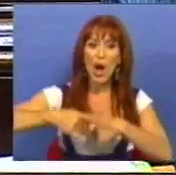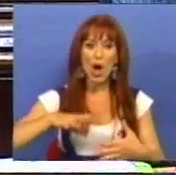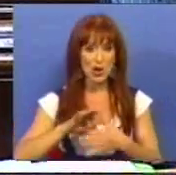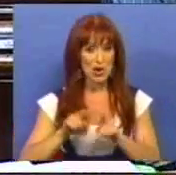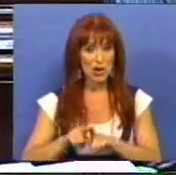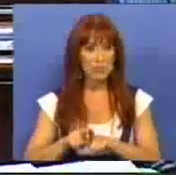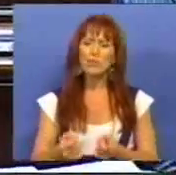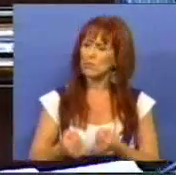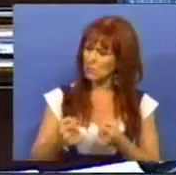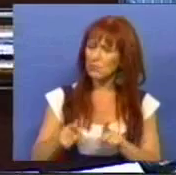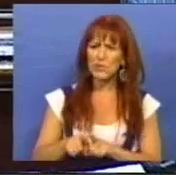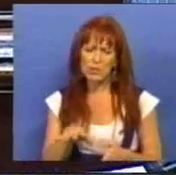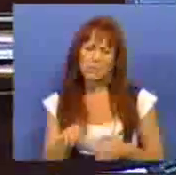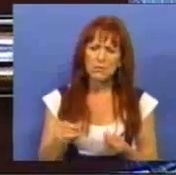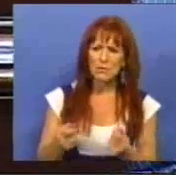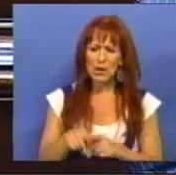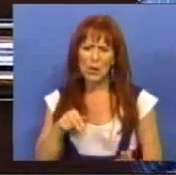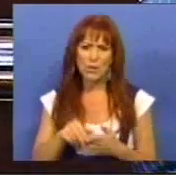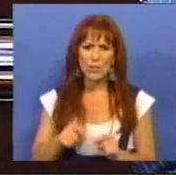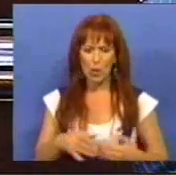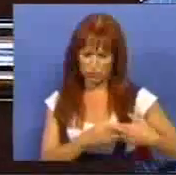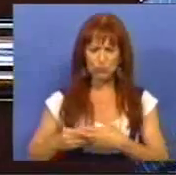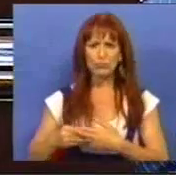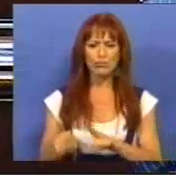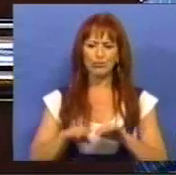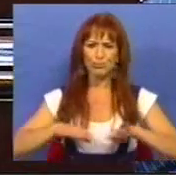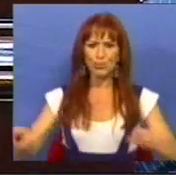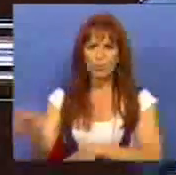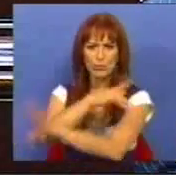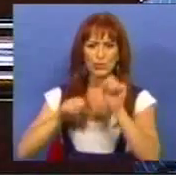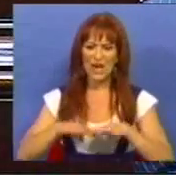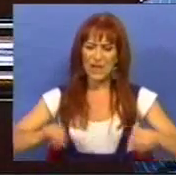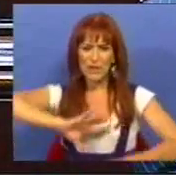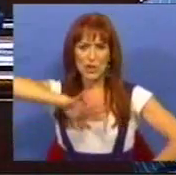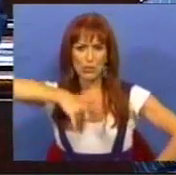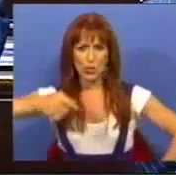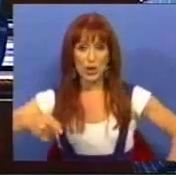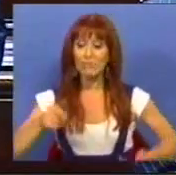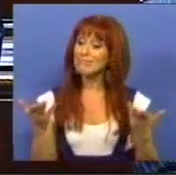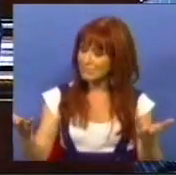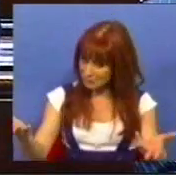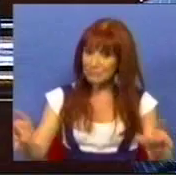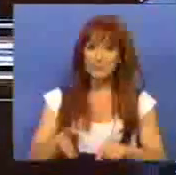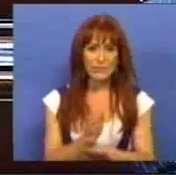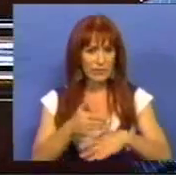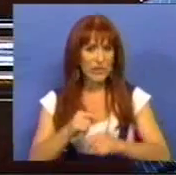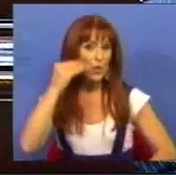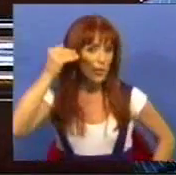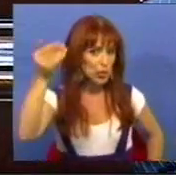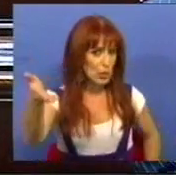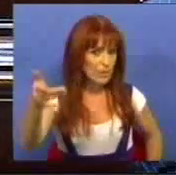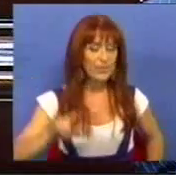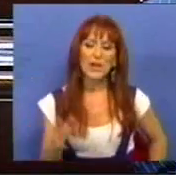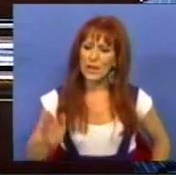nos conseguimos situar numa posição de liderança a nível europeu e a nível mundial e aí está um setor de futuro